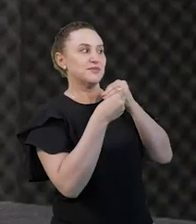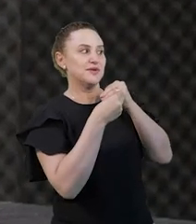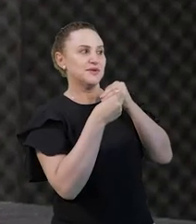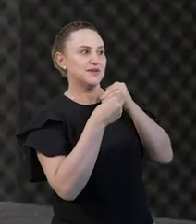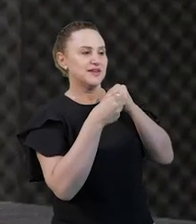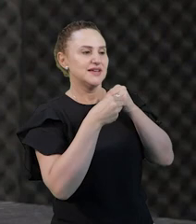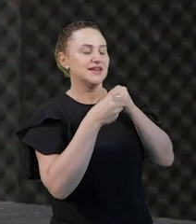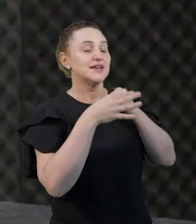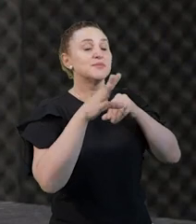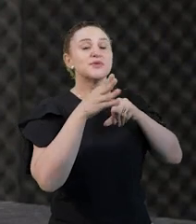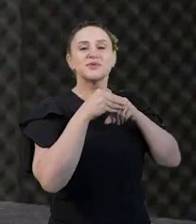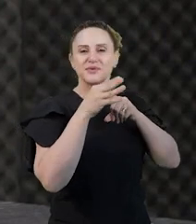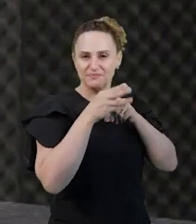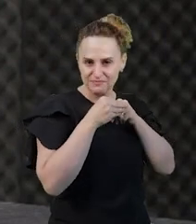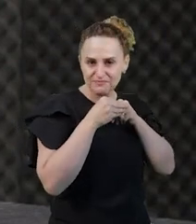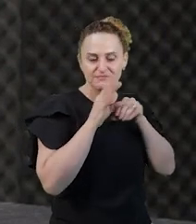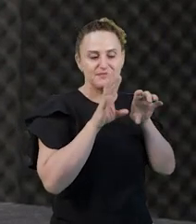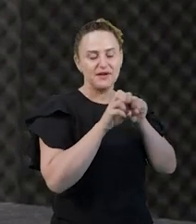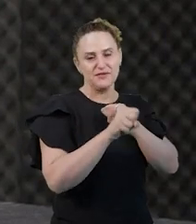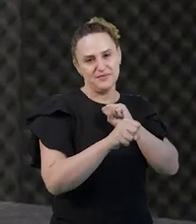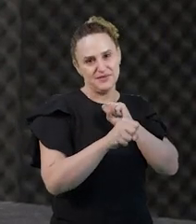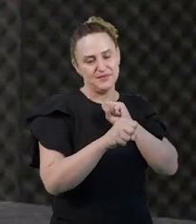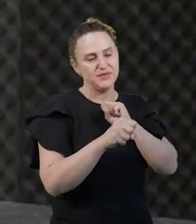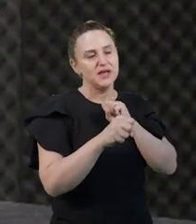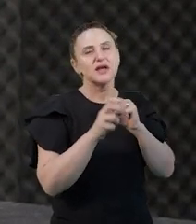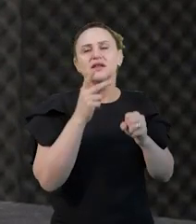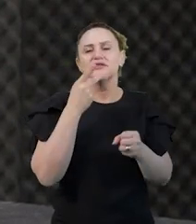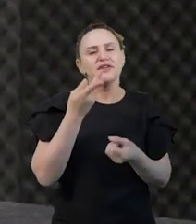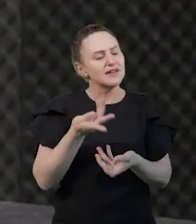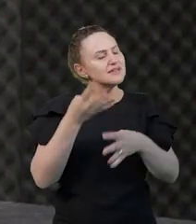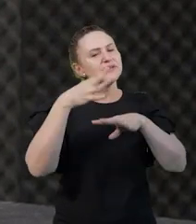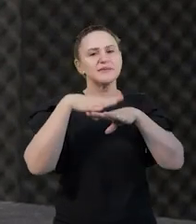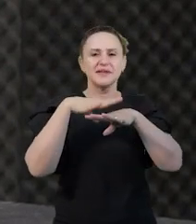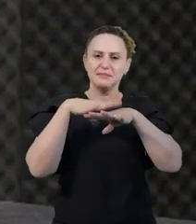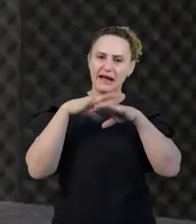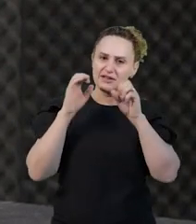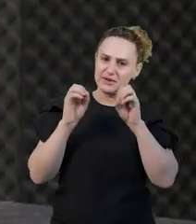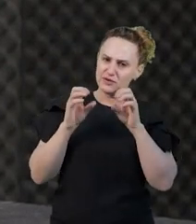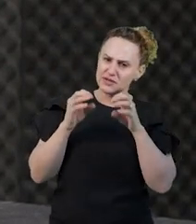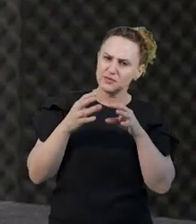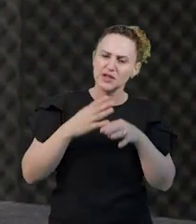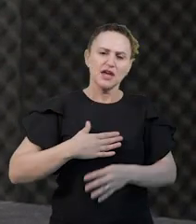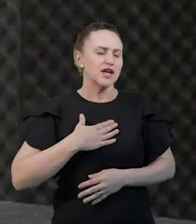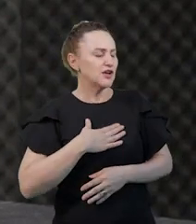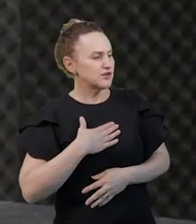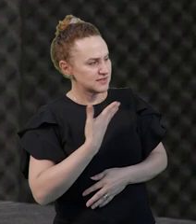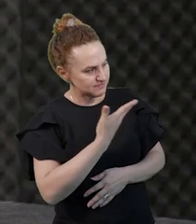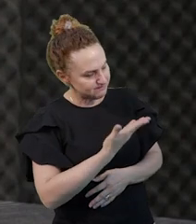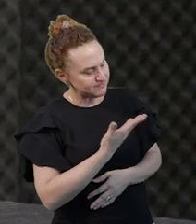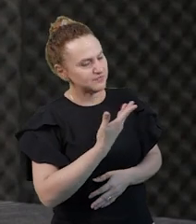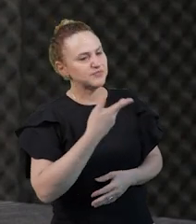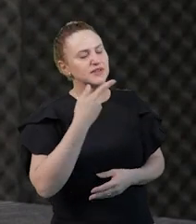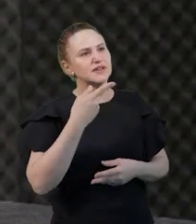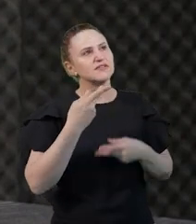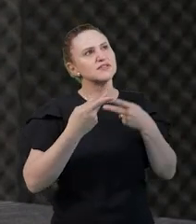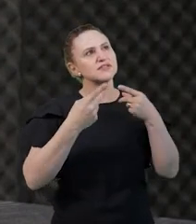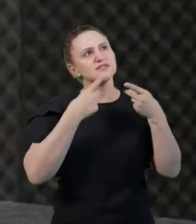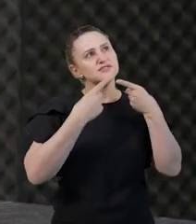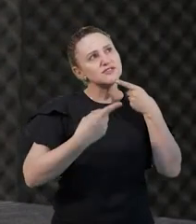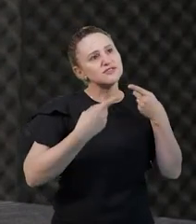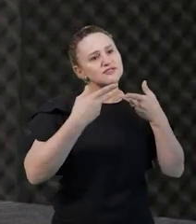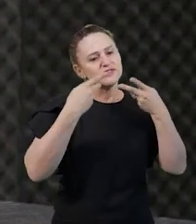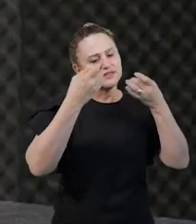falamos, né? Da matemática para as crianças, eu gostaria que o senhor comentasse, compartilhasse